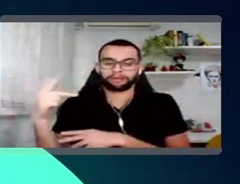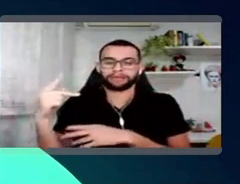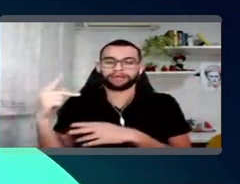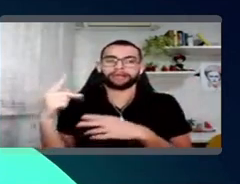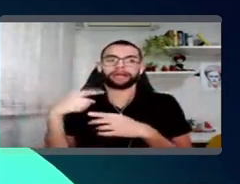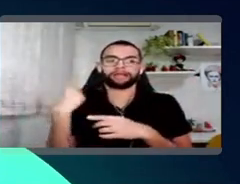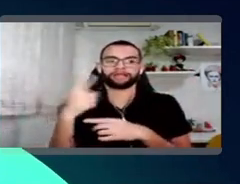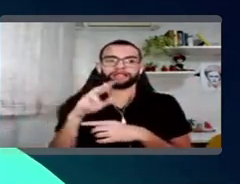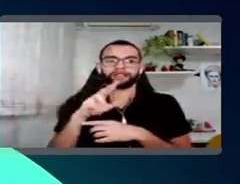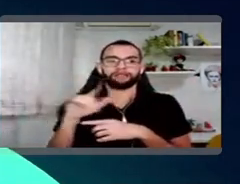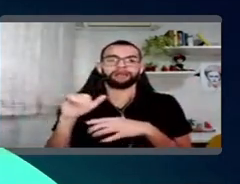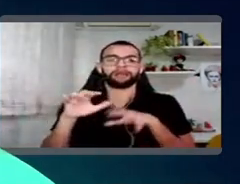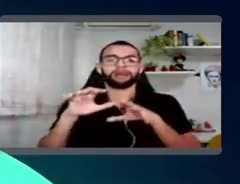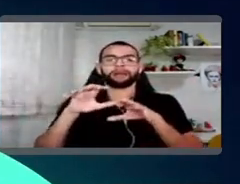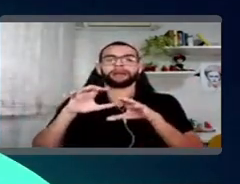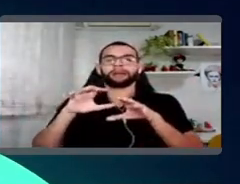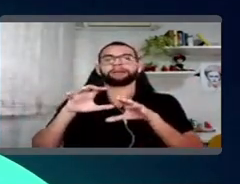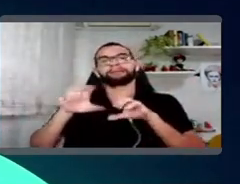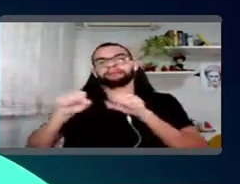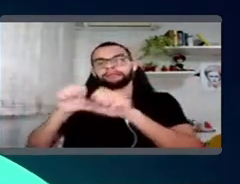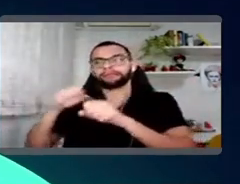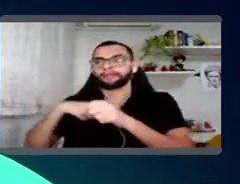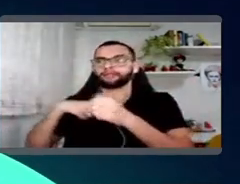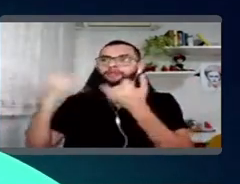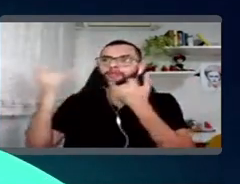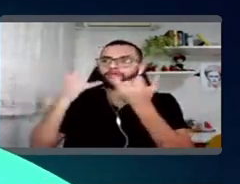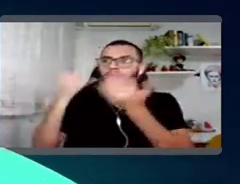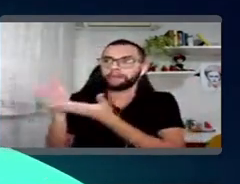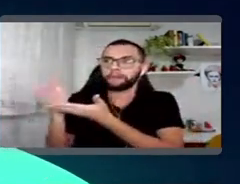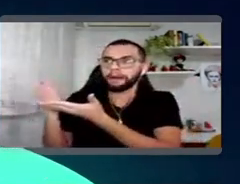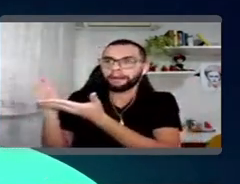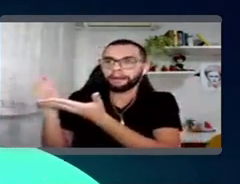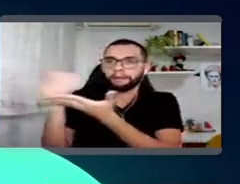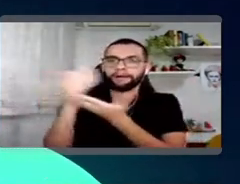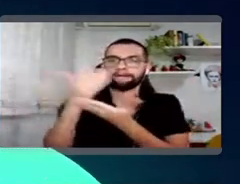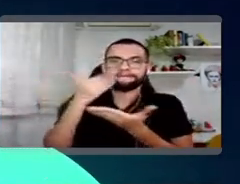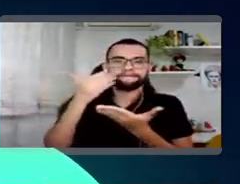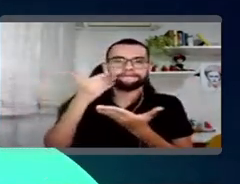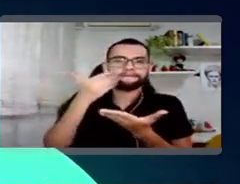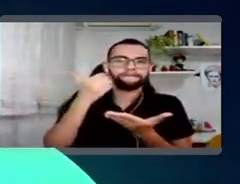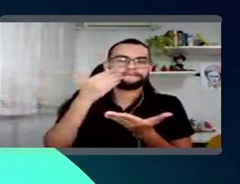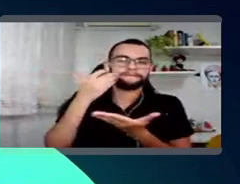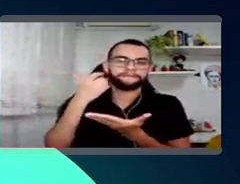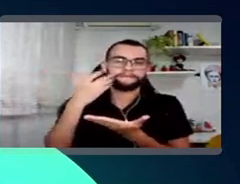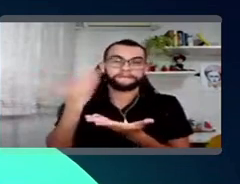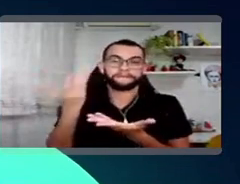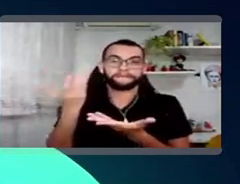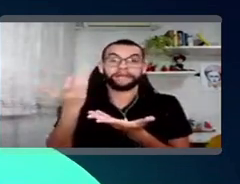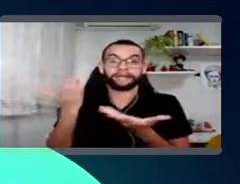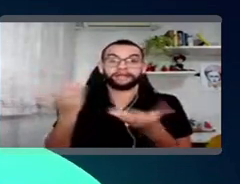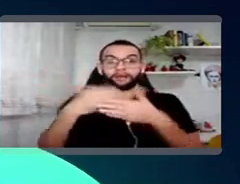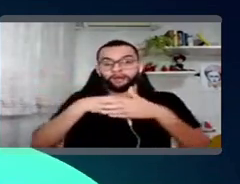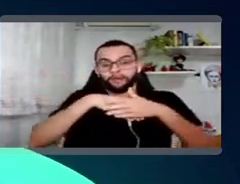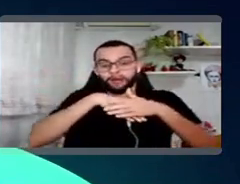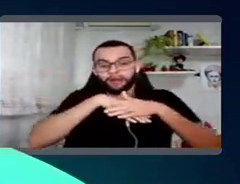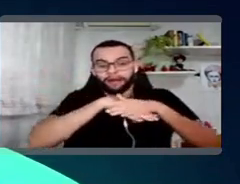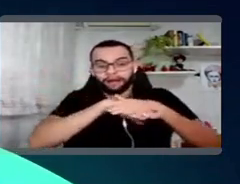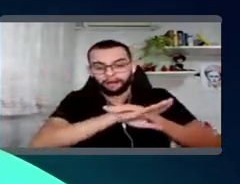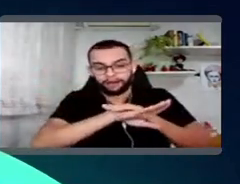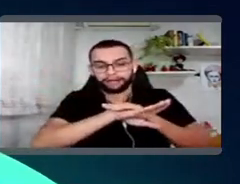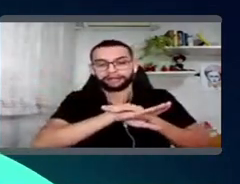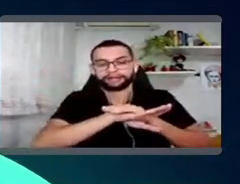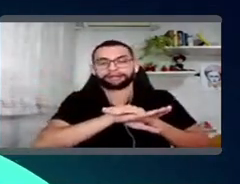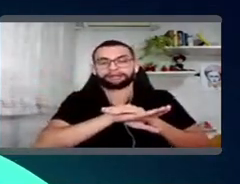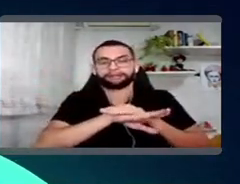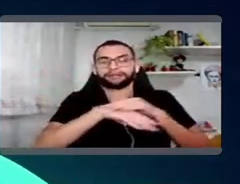esse mundo aí, esse caminhão de dados, e vai guardando isso, né? E aí, guardar, eu acho que é legal